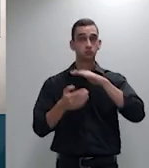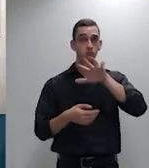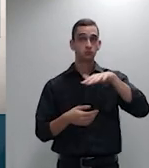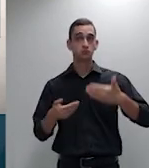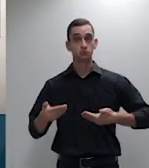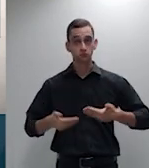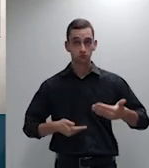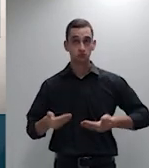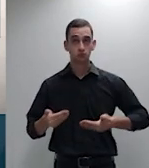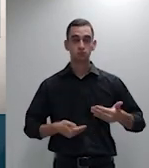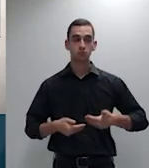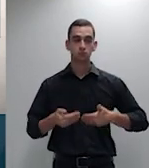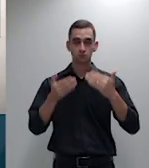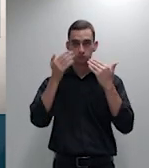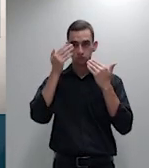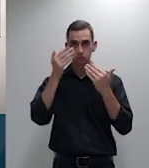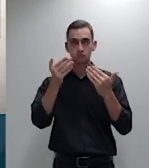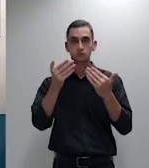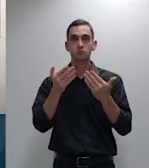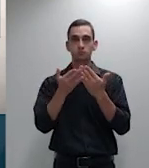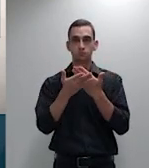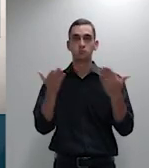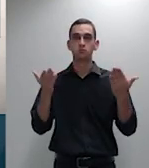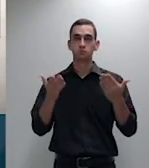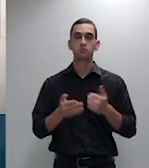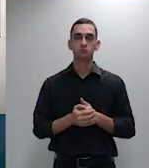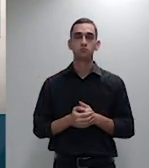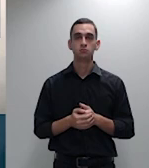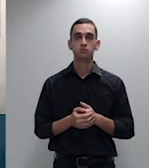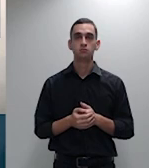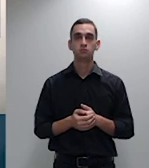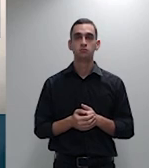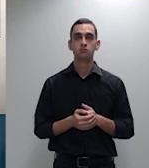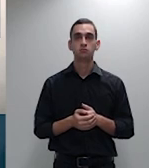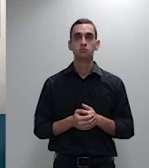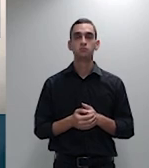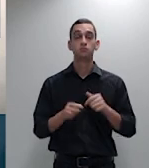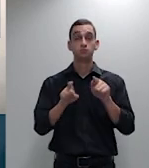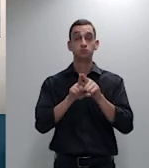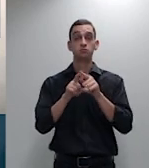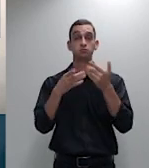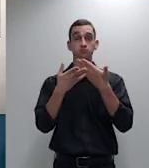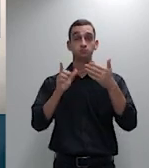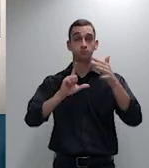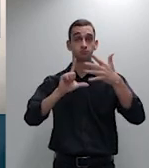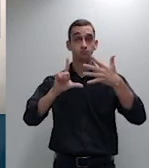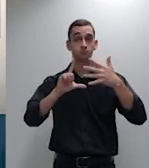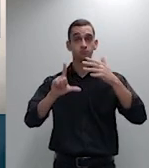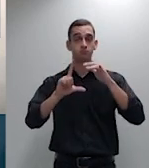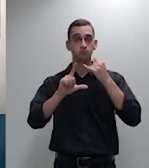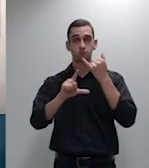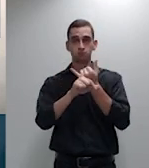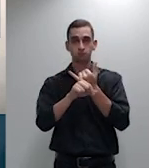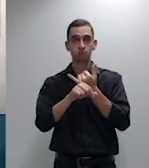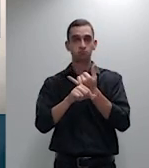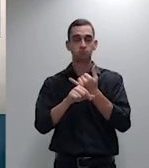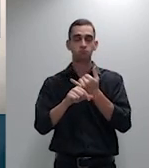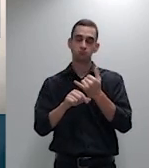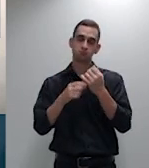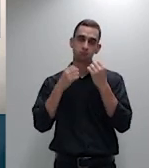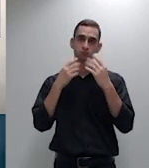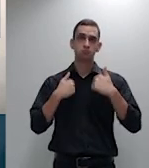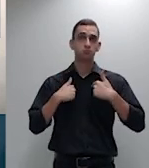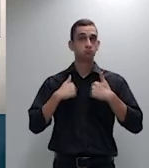segunda sessão, a todos que nos assistem. Eu estou de acordo com o processo em lista. Não tenho